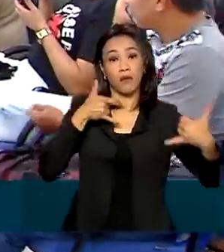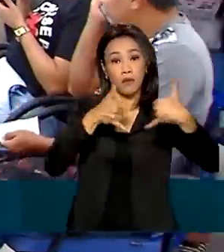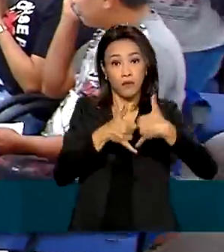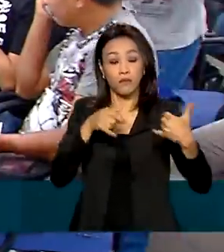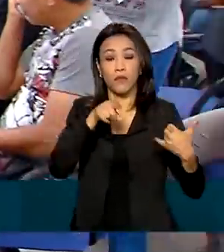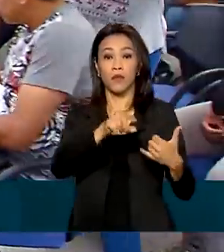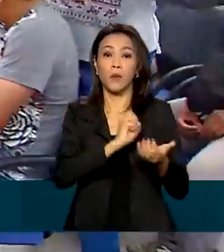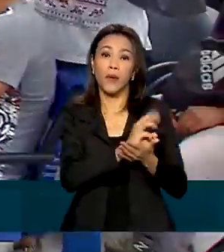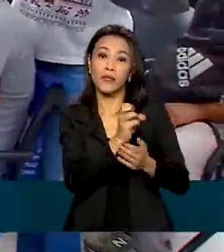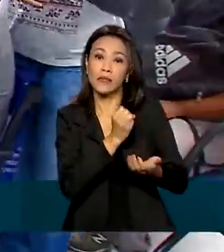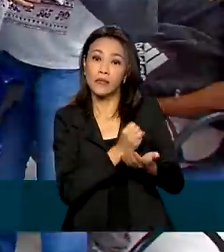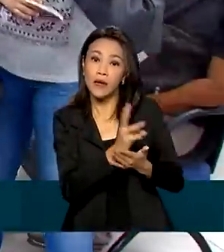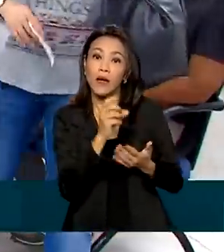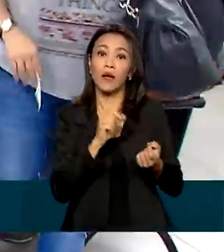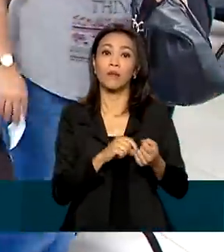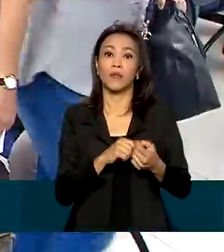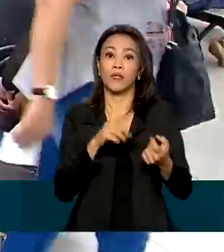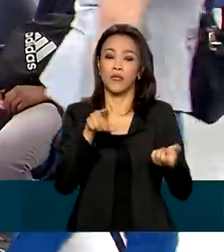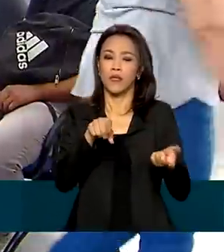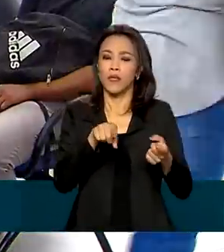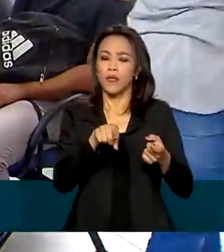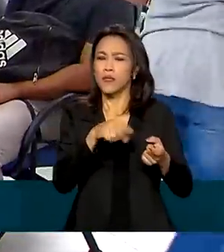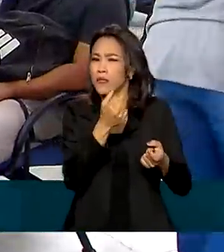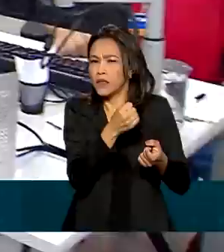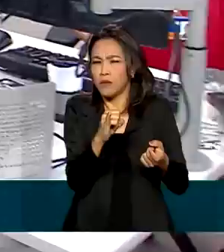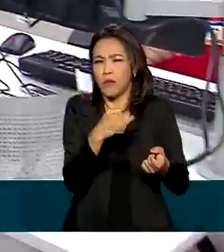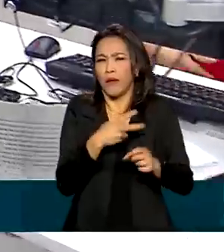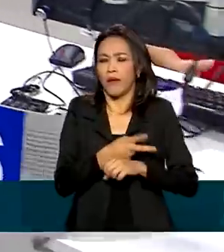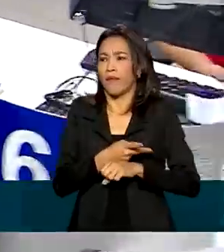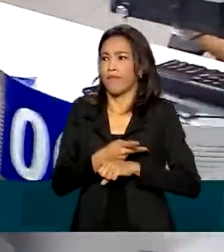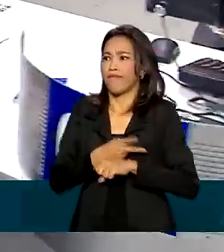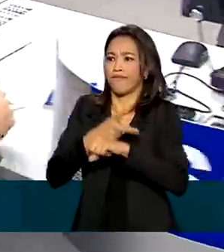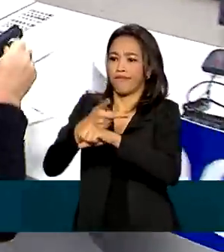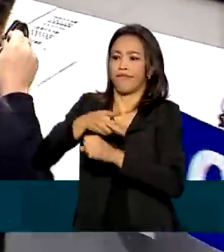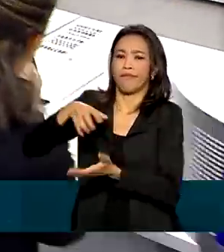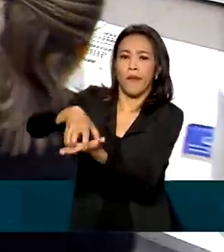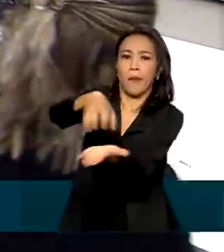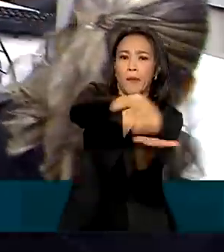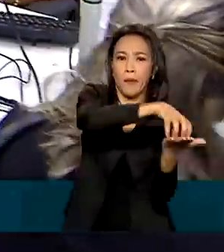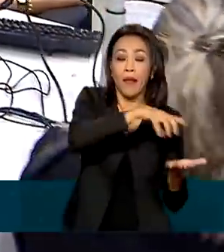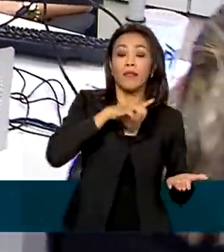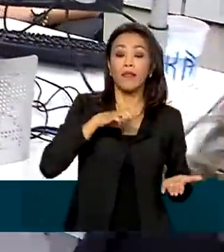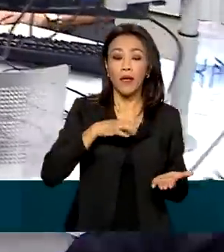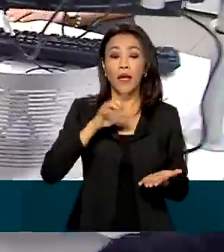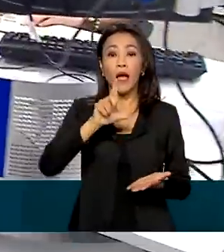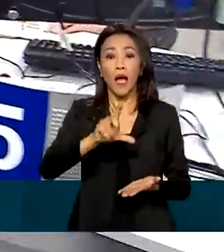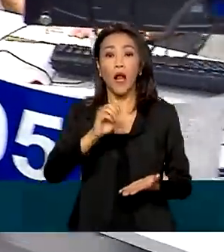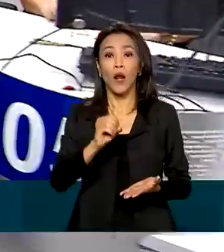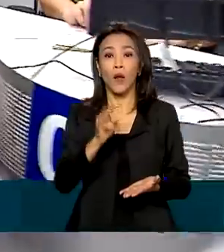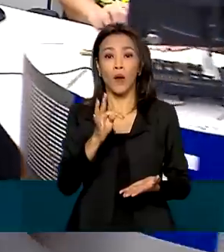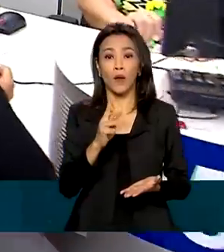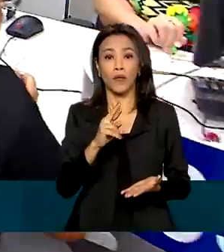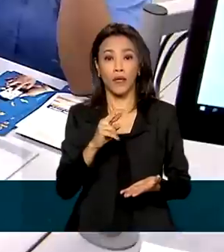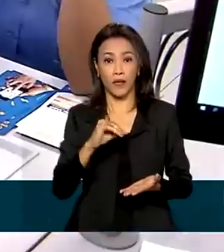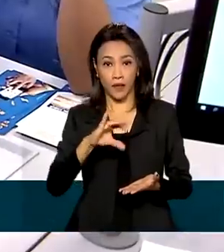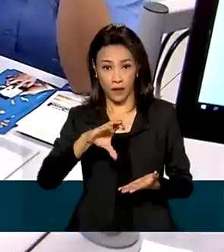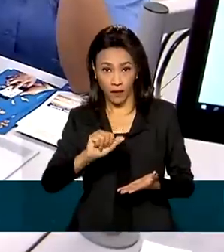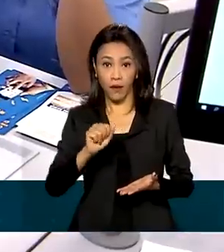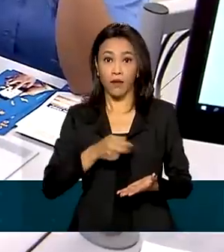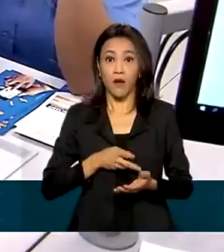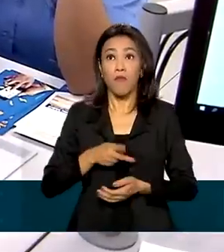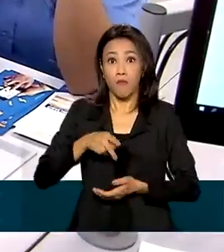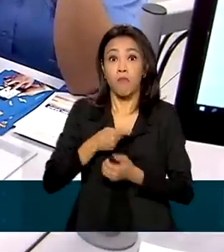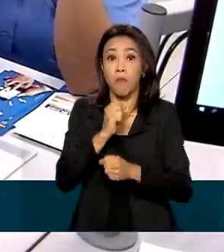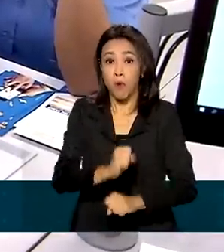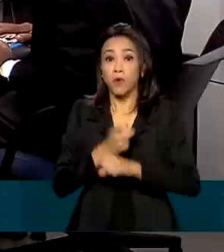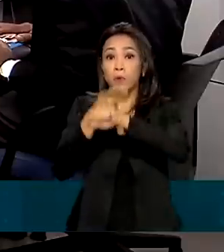Twitter. Para aquelas pessoas que não têm acesso a uma agência, lotéricas de todo o Brasil estão autorizadas a conceder a renegociação. Após o